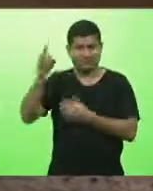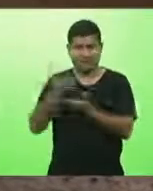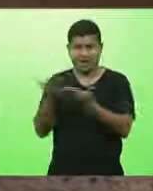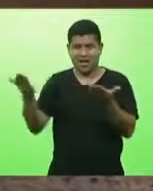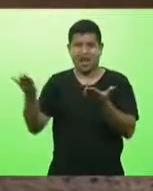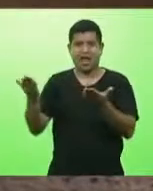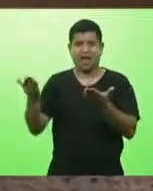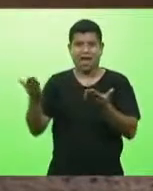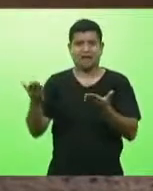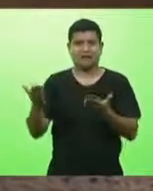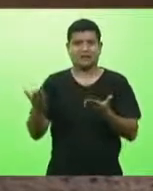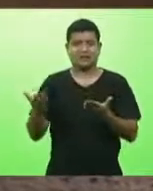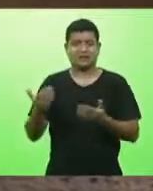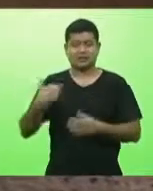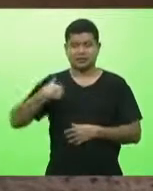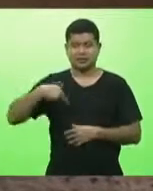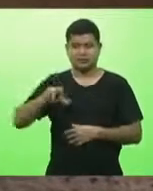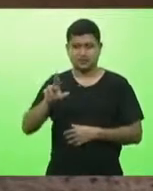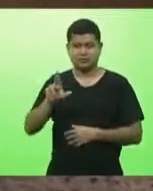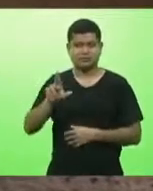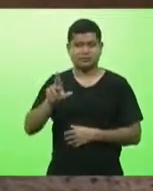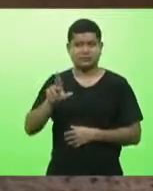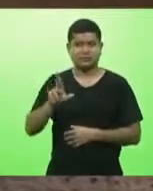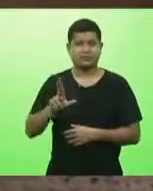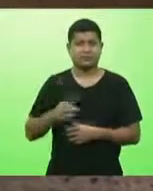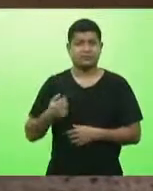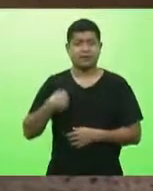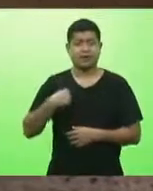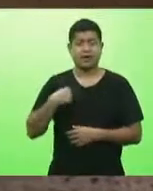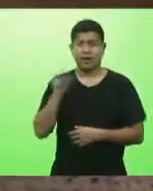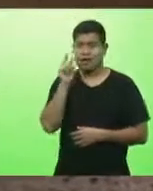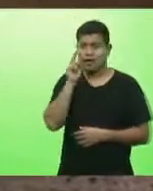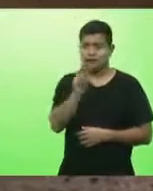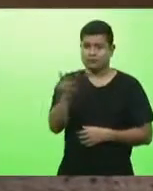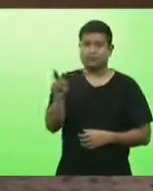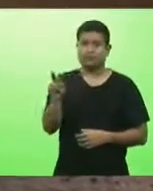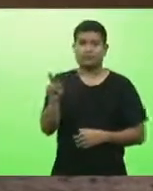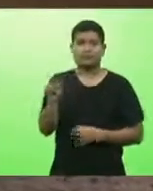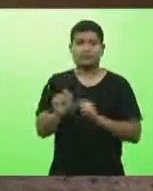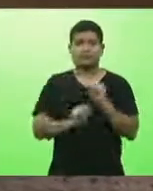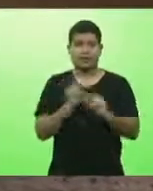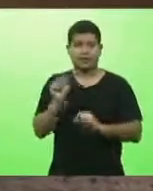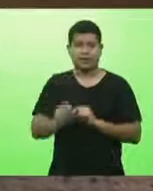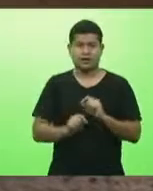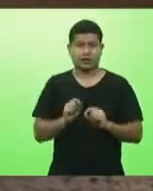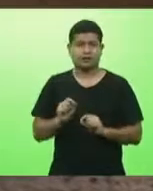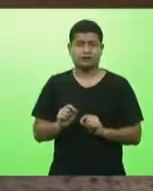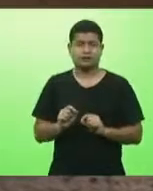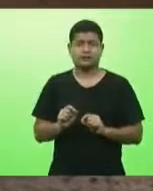e eu me deparei com uma situação